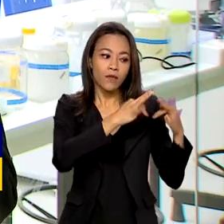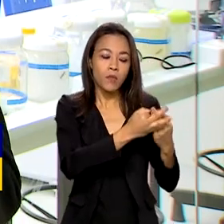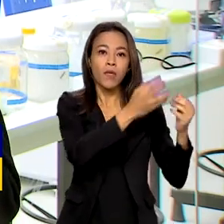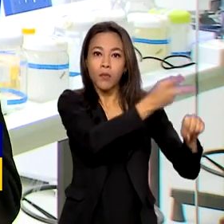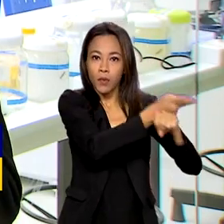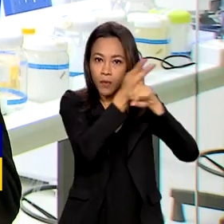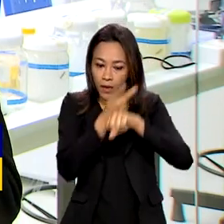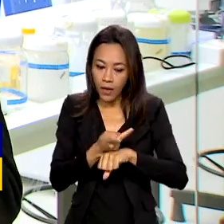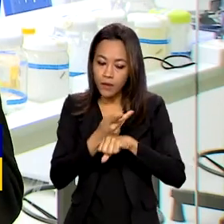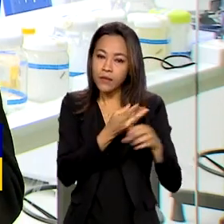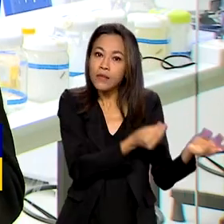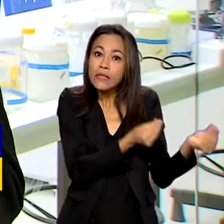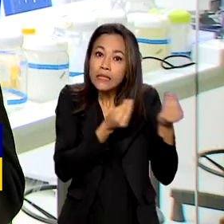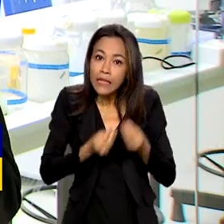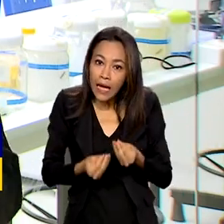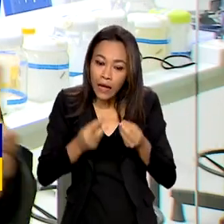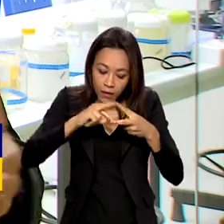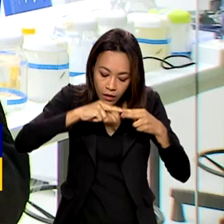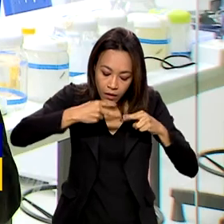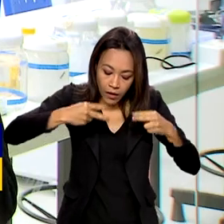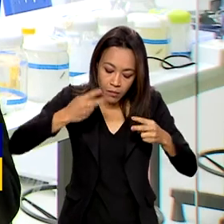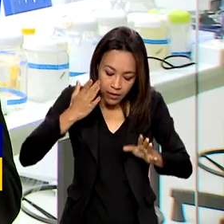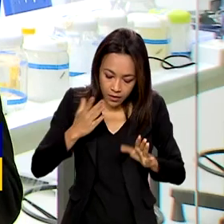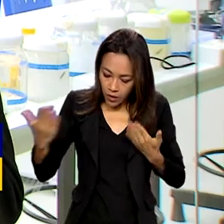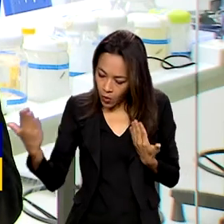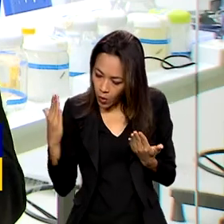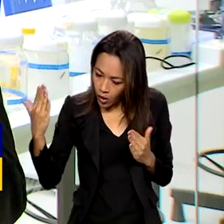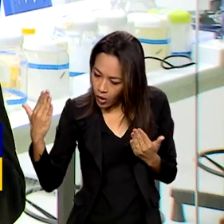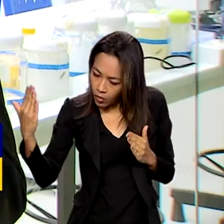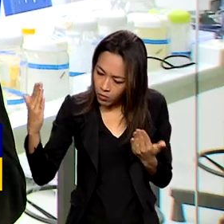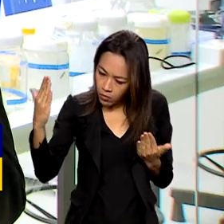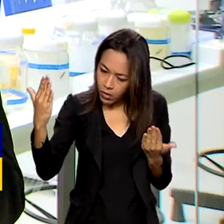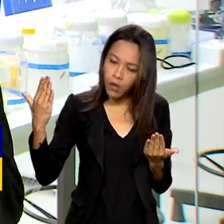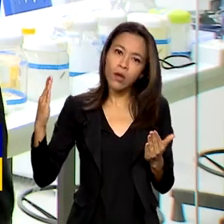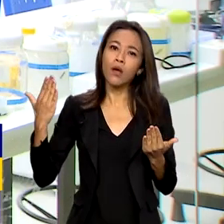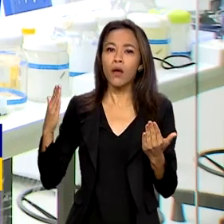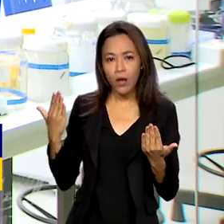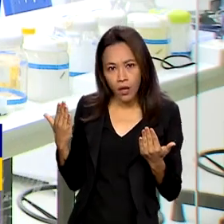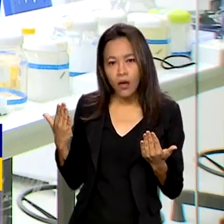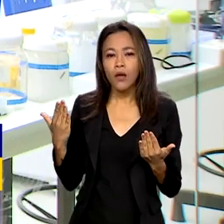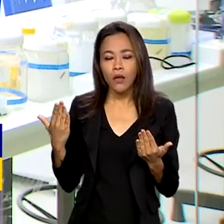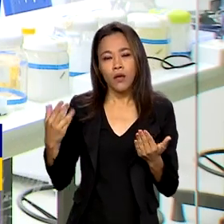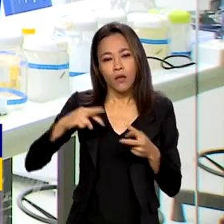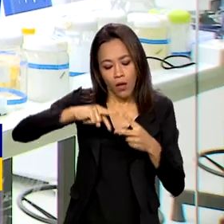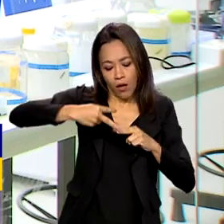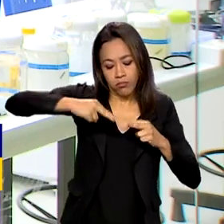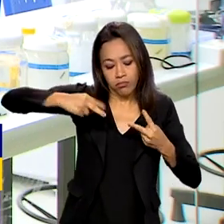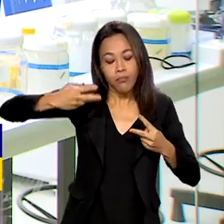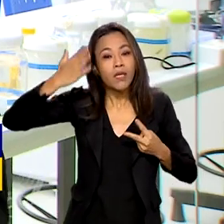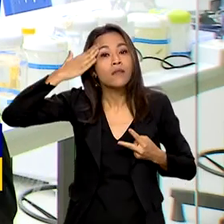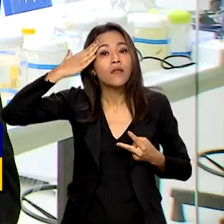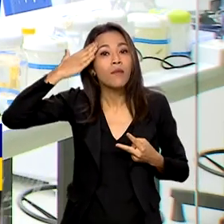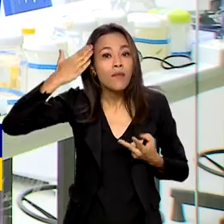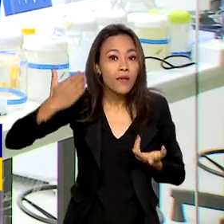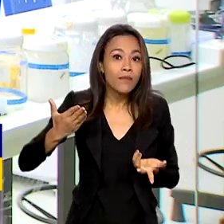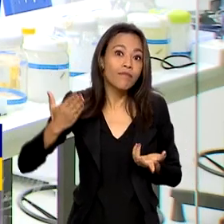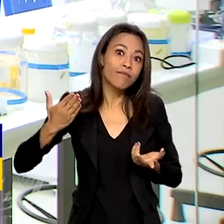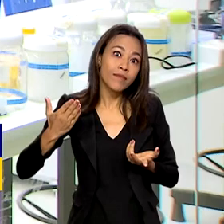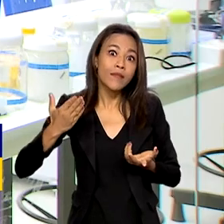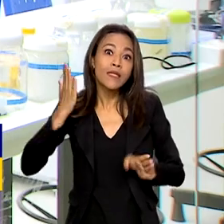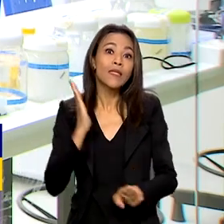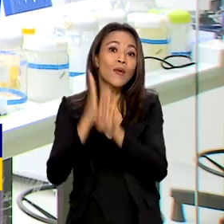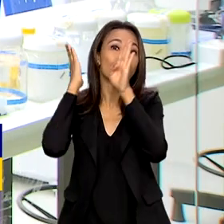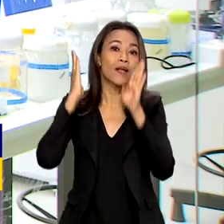aqui fornecer a amostra para serem confrontadas e justamente permitir então a